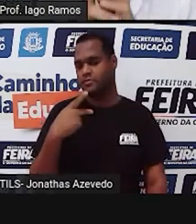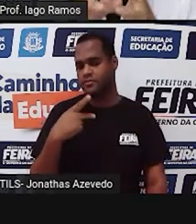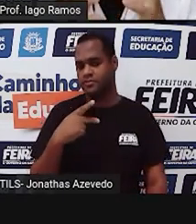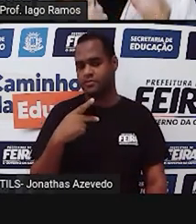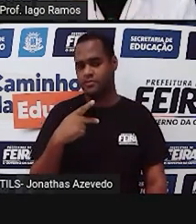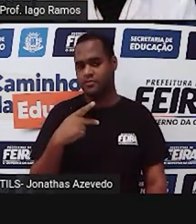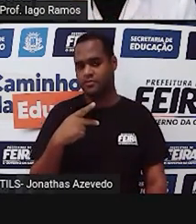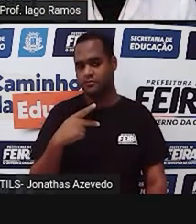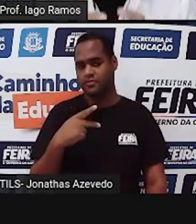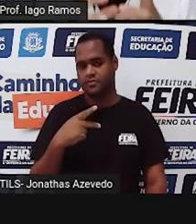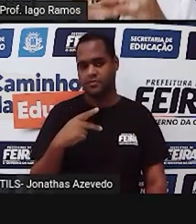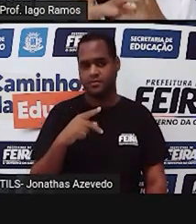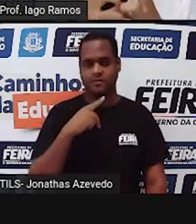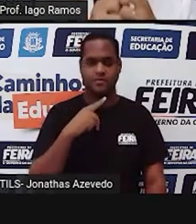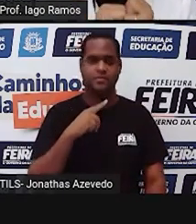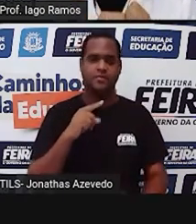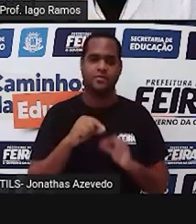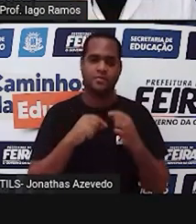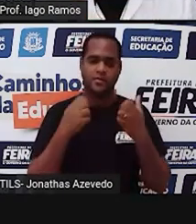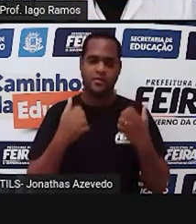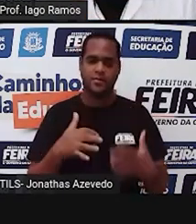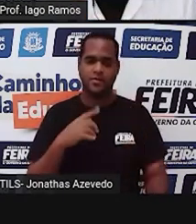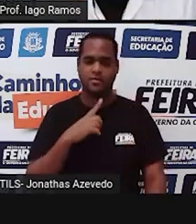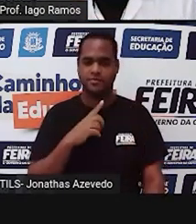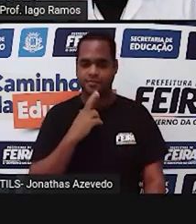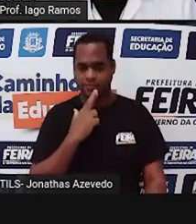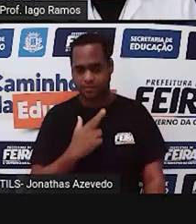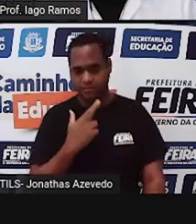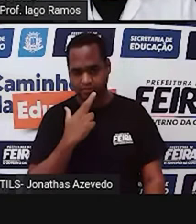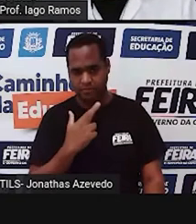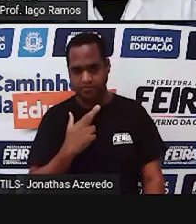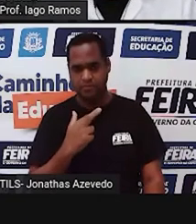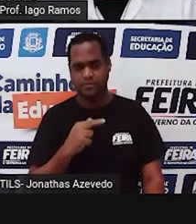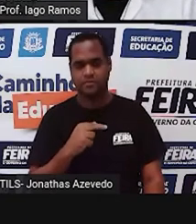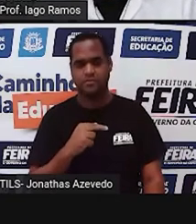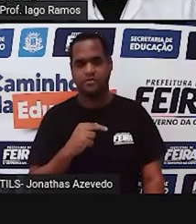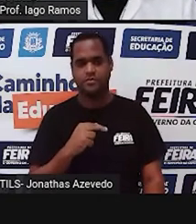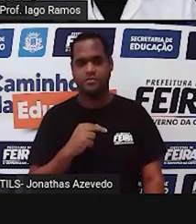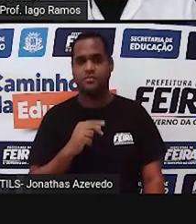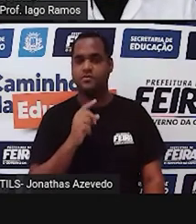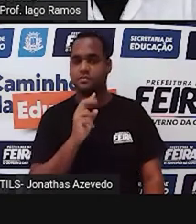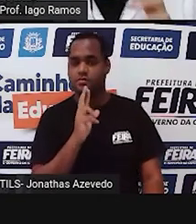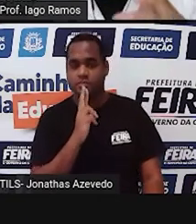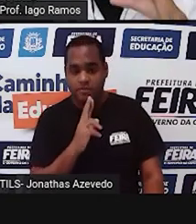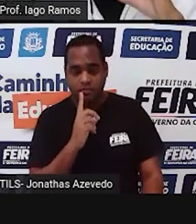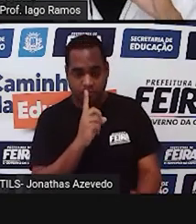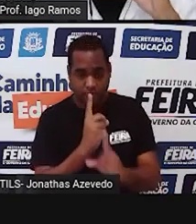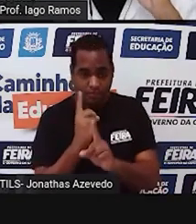Quando você somar, guarda esse resultado que você vai achar. Tá?